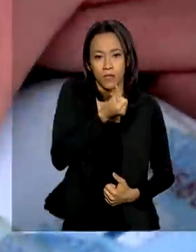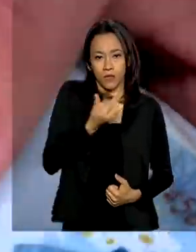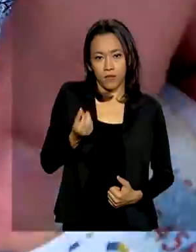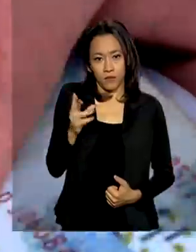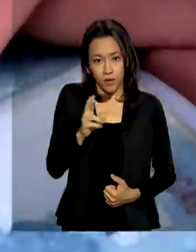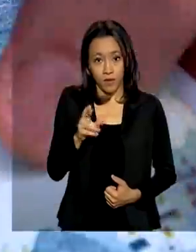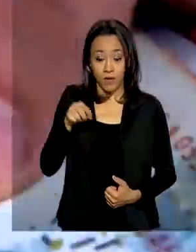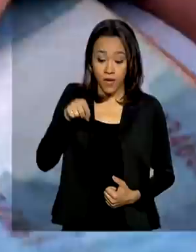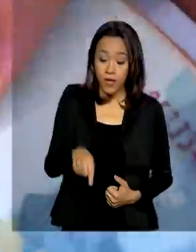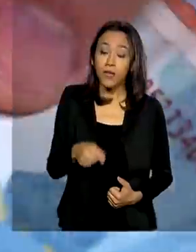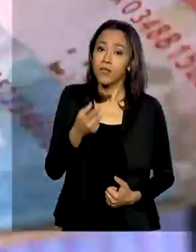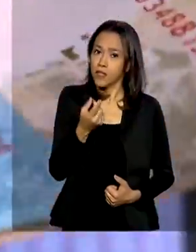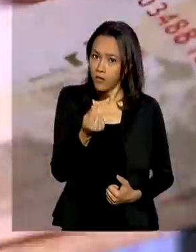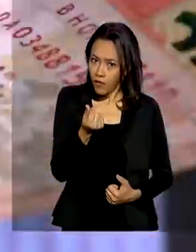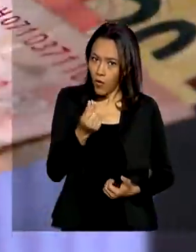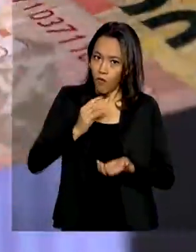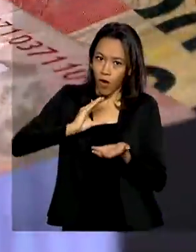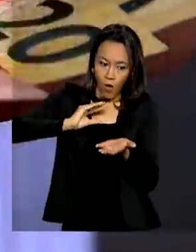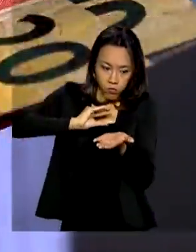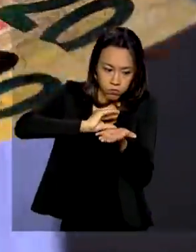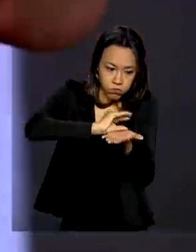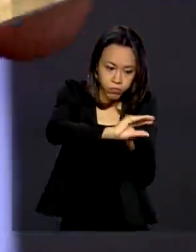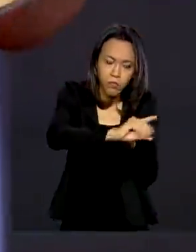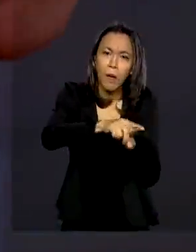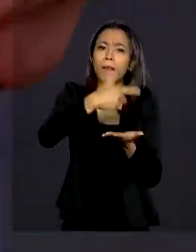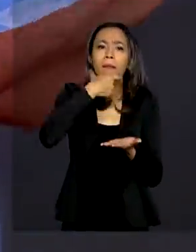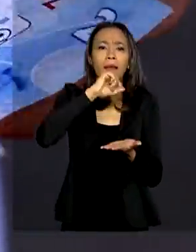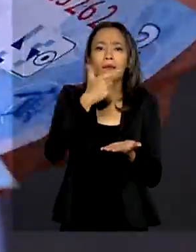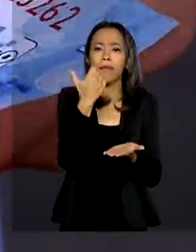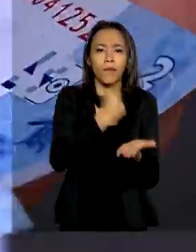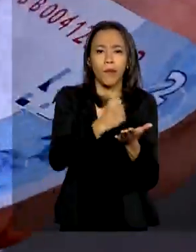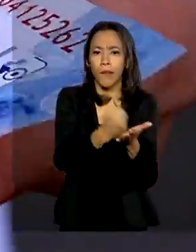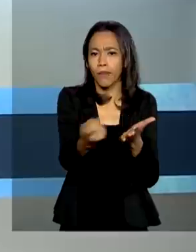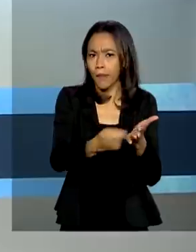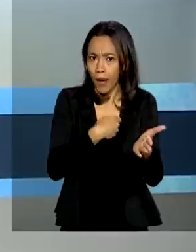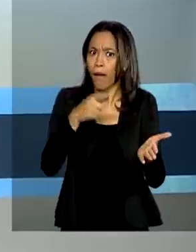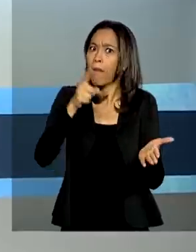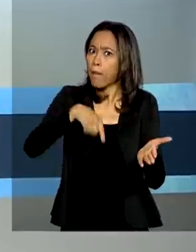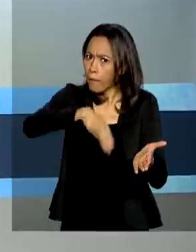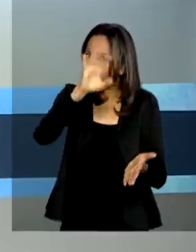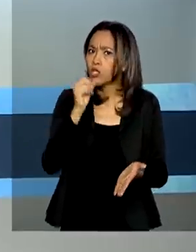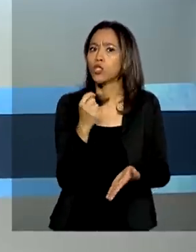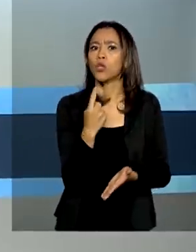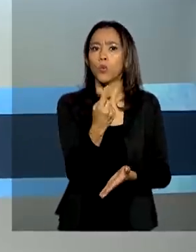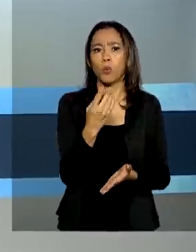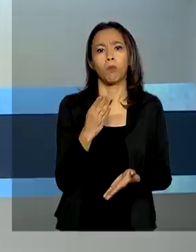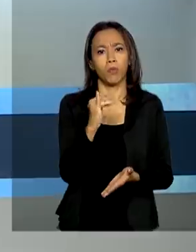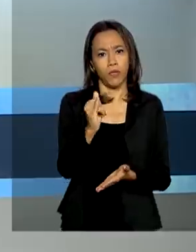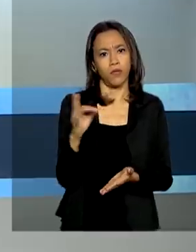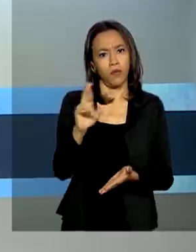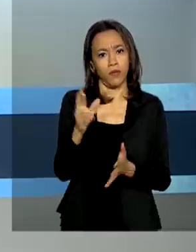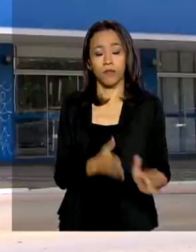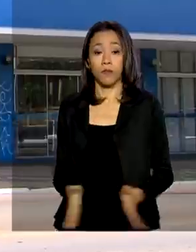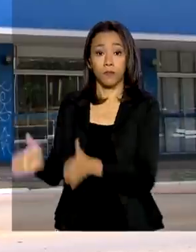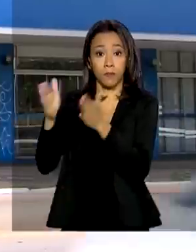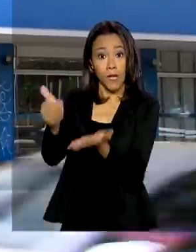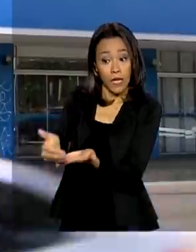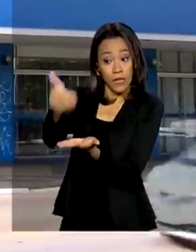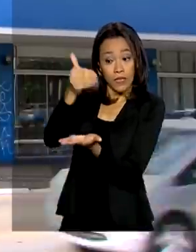valor que vai ser transferido aos informais ultrapassa 1 bilhão de reais. Benefício antecipado.